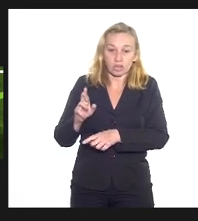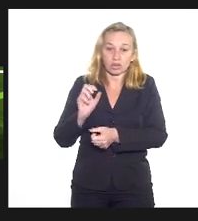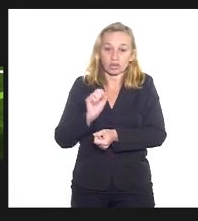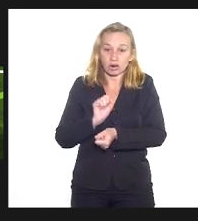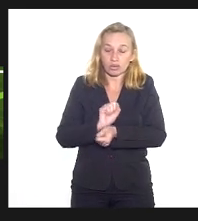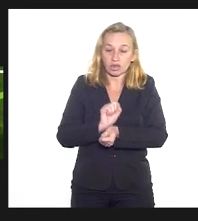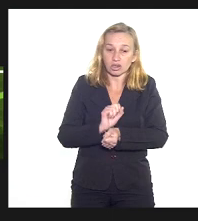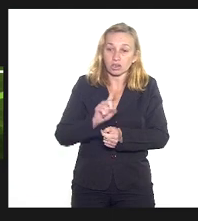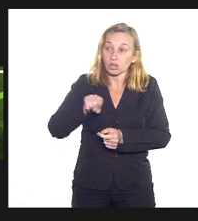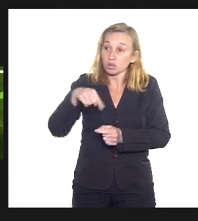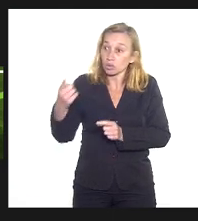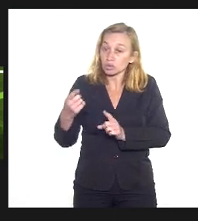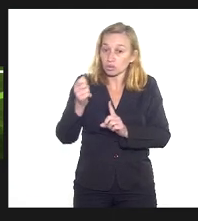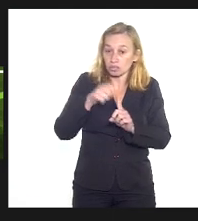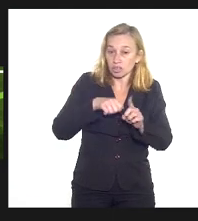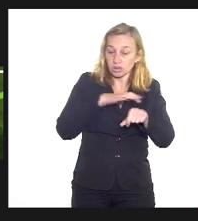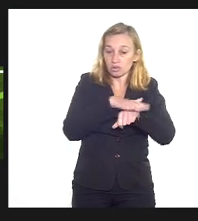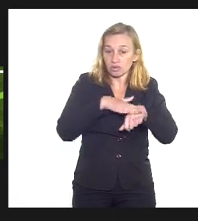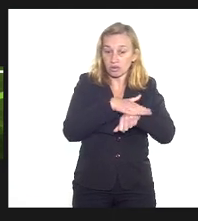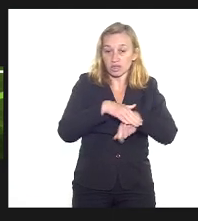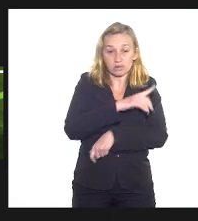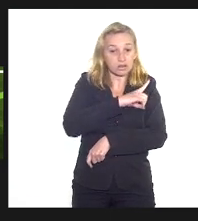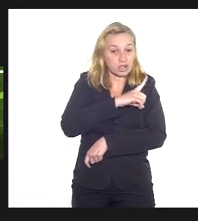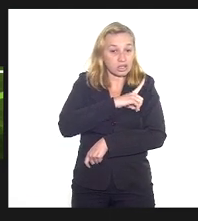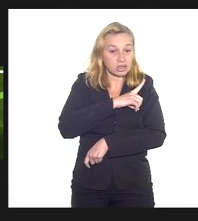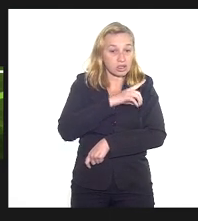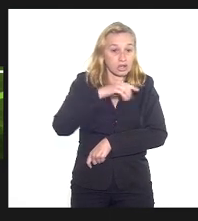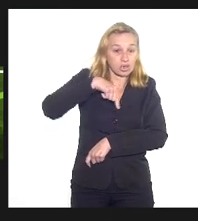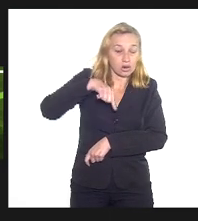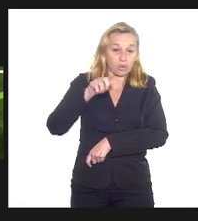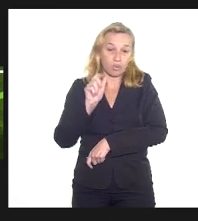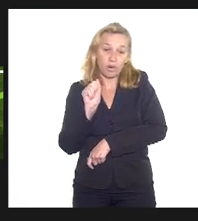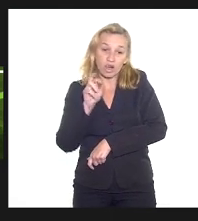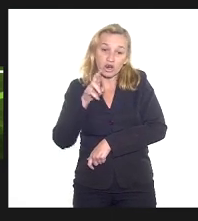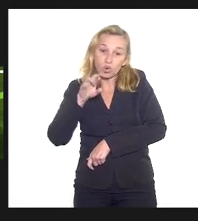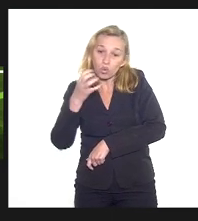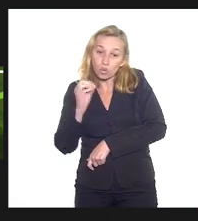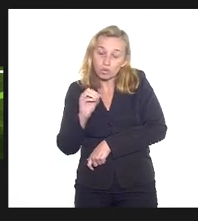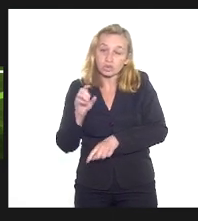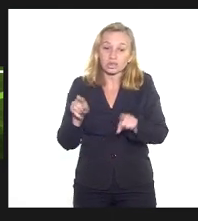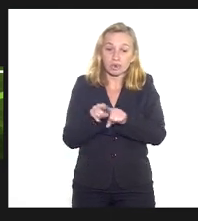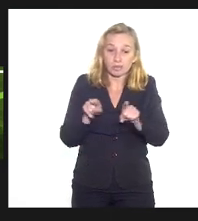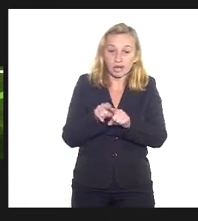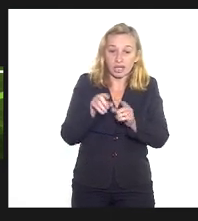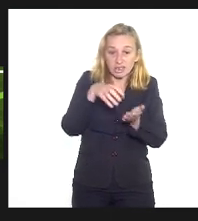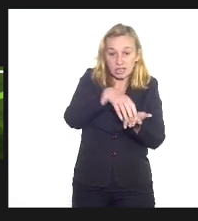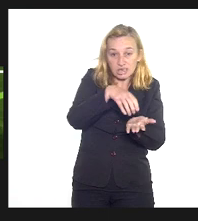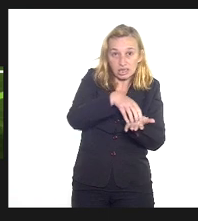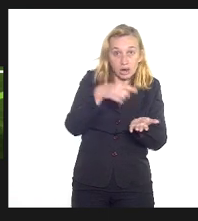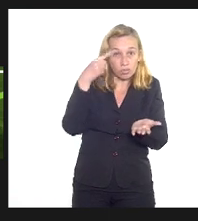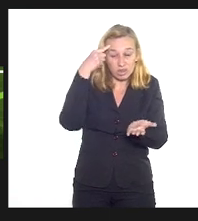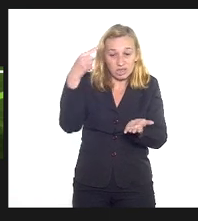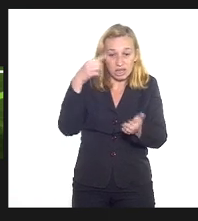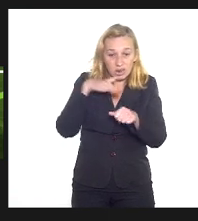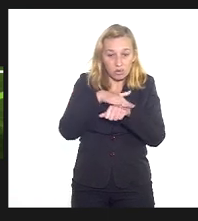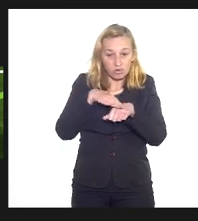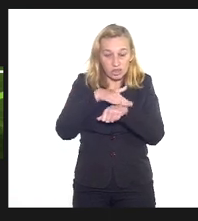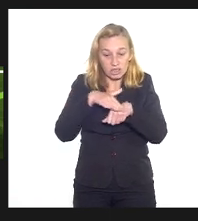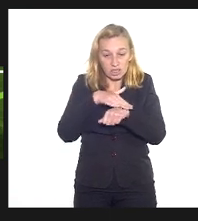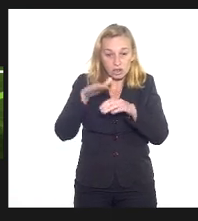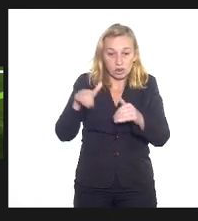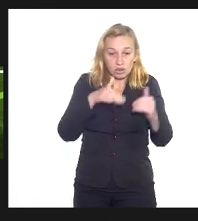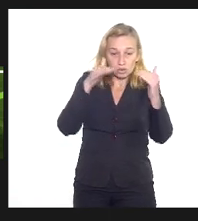conversa com os delegados, tanto lá de Guarujo quanto aqui da área central que a está trocando uma ideia junto com o